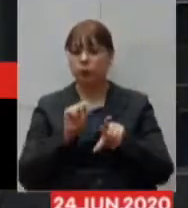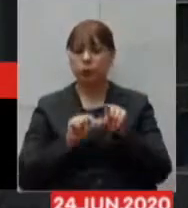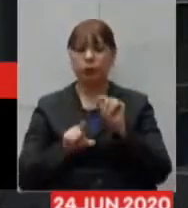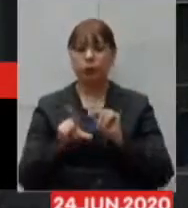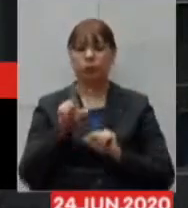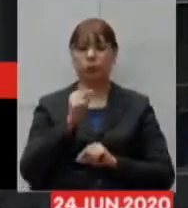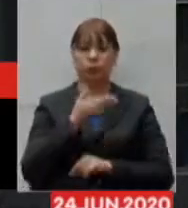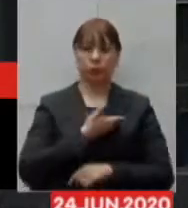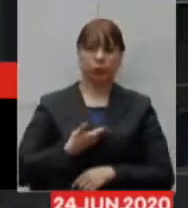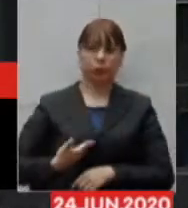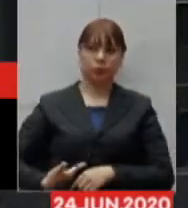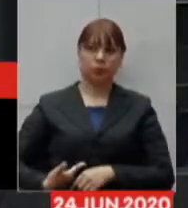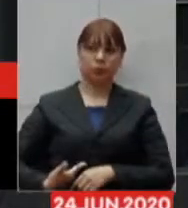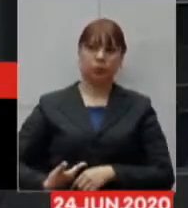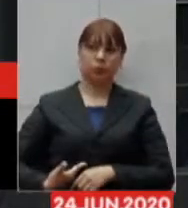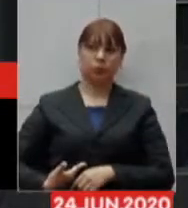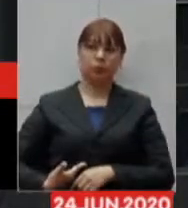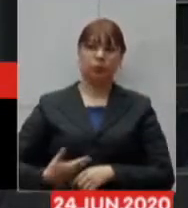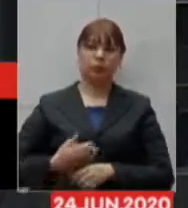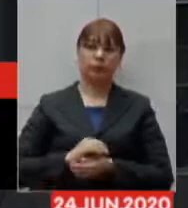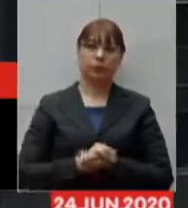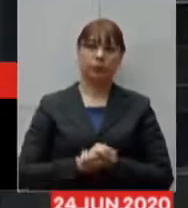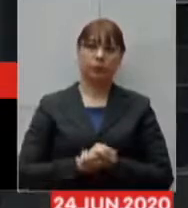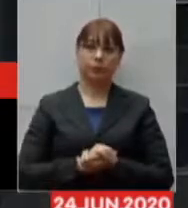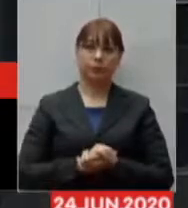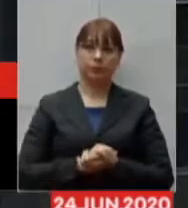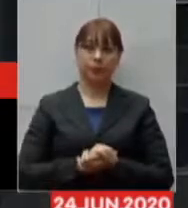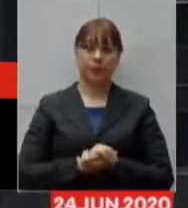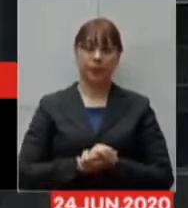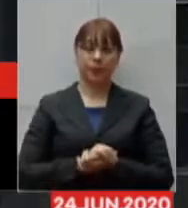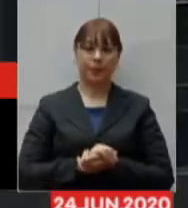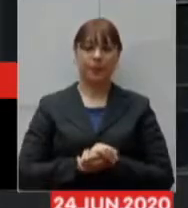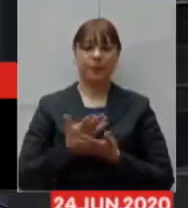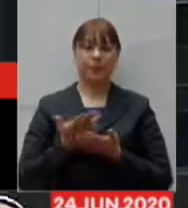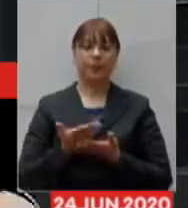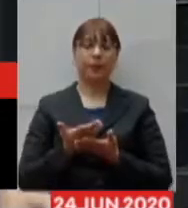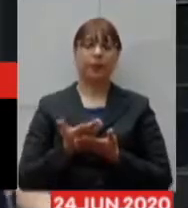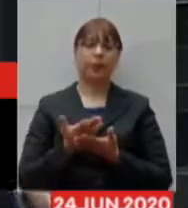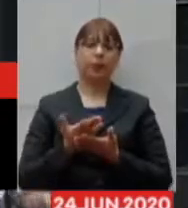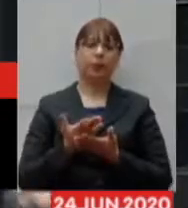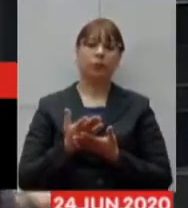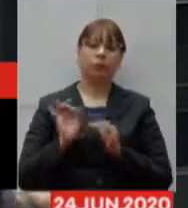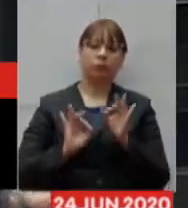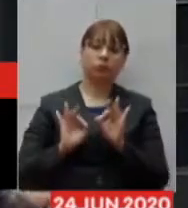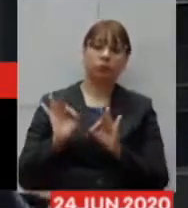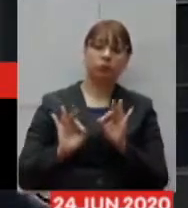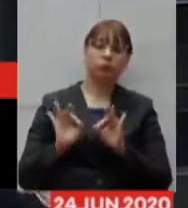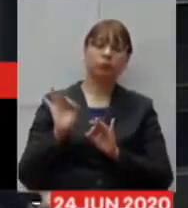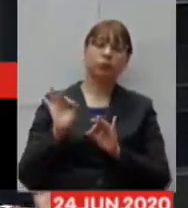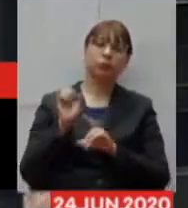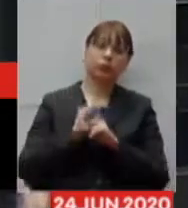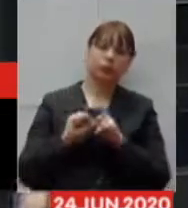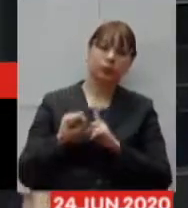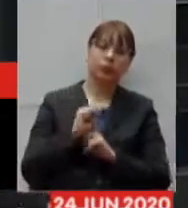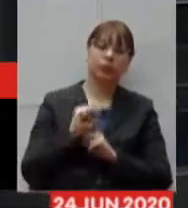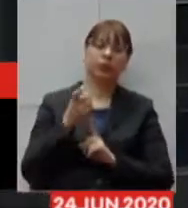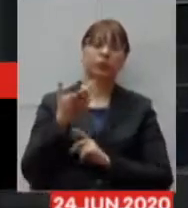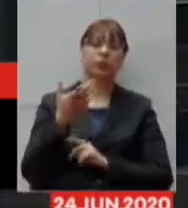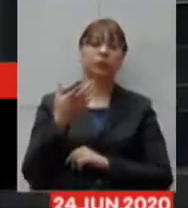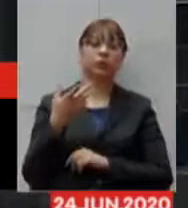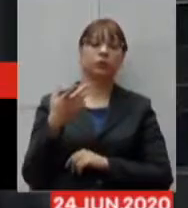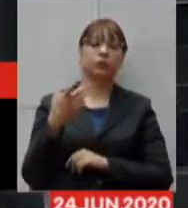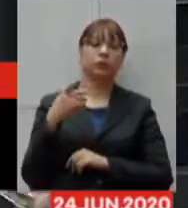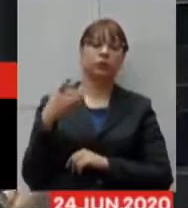a seleção da organização social de saúde que possa